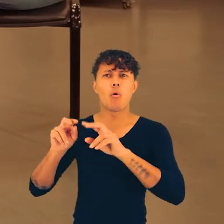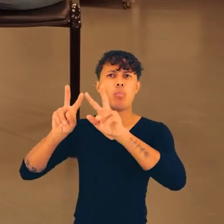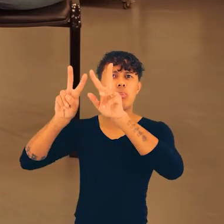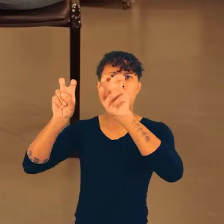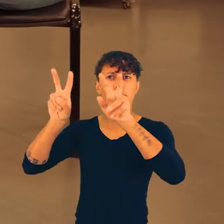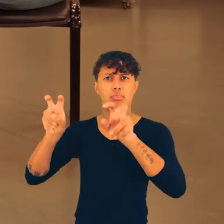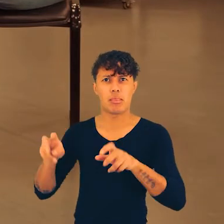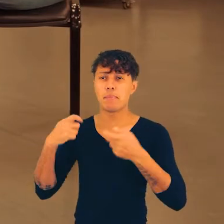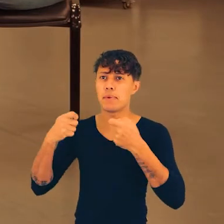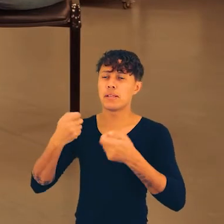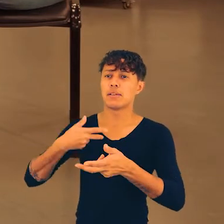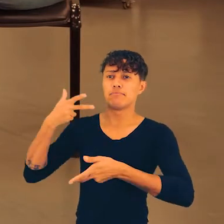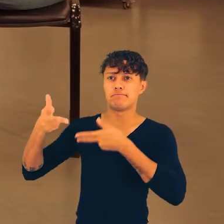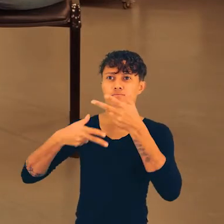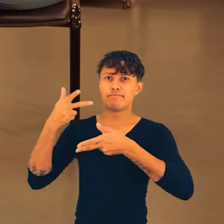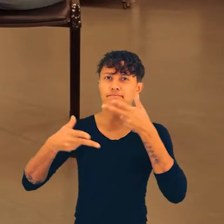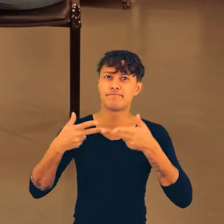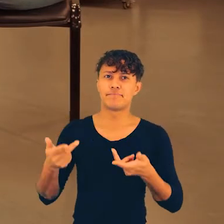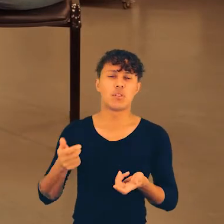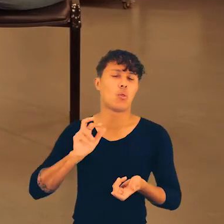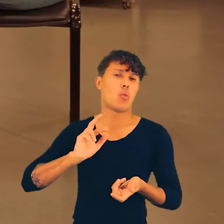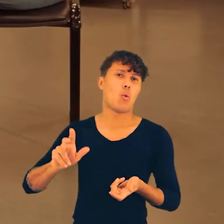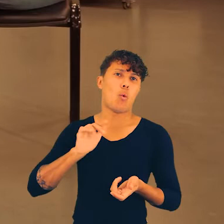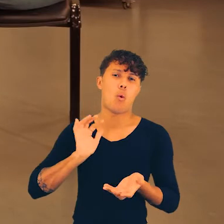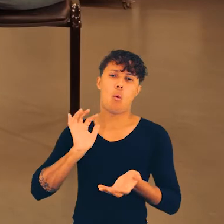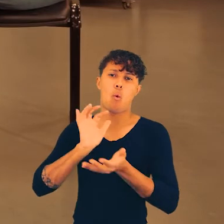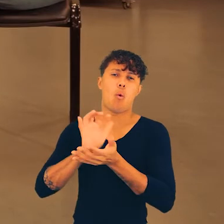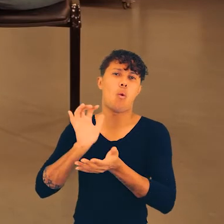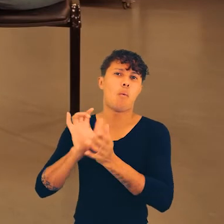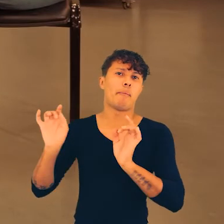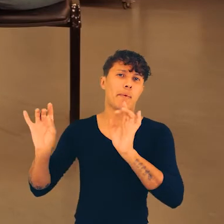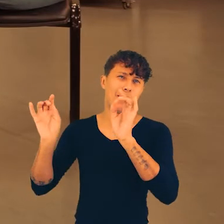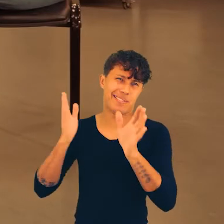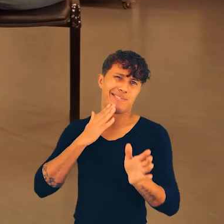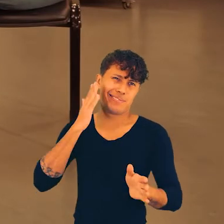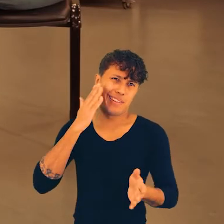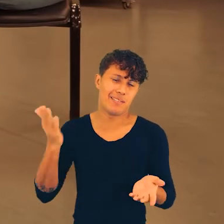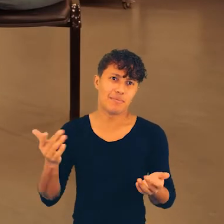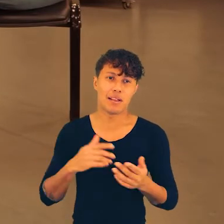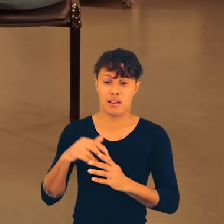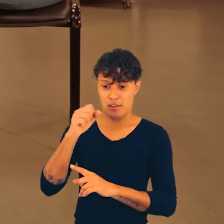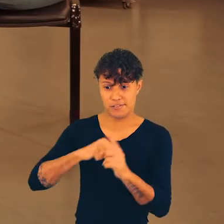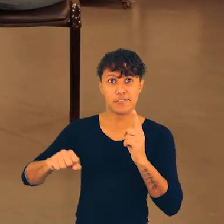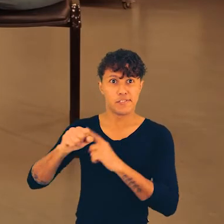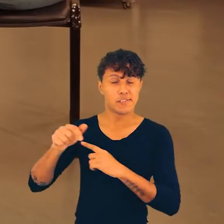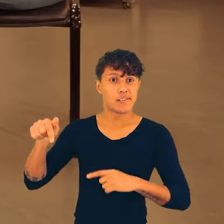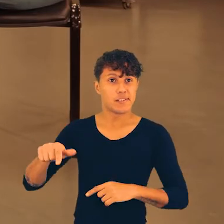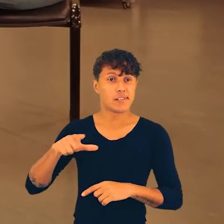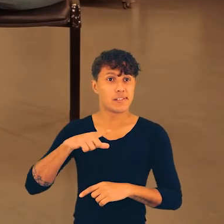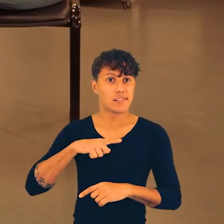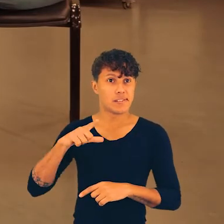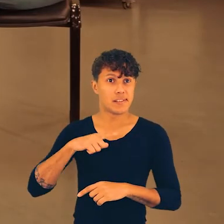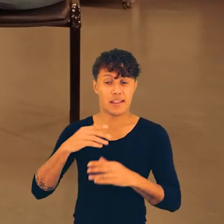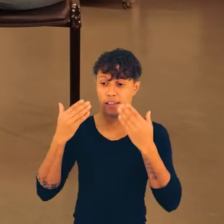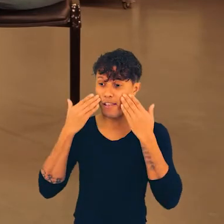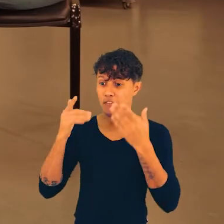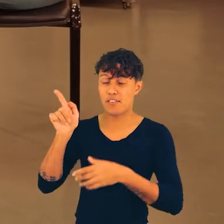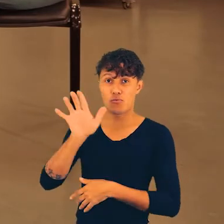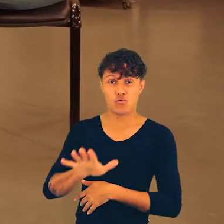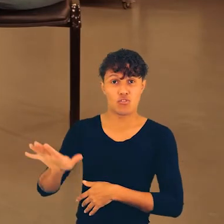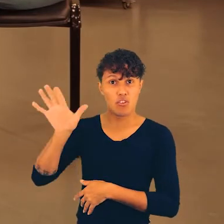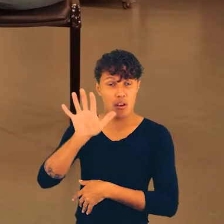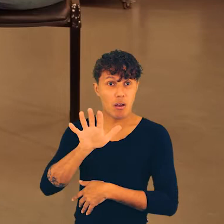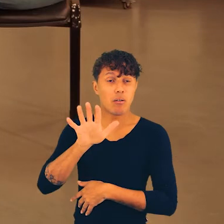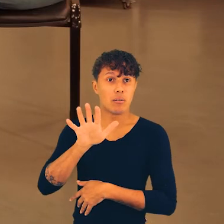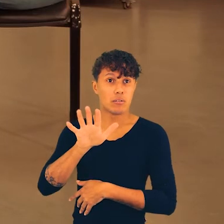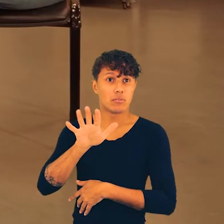acho que seria uma boa discutir essas pautas porque não é só um grupo exclusivo, sabe? A sociedade